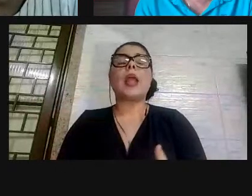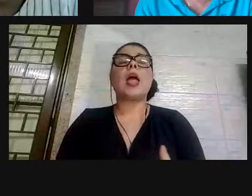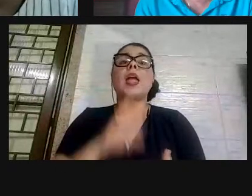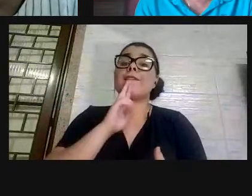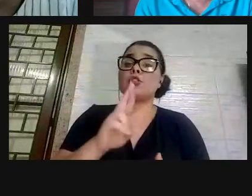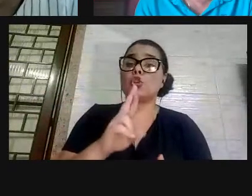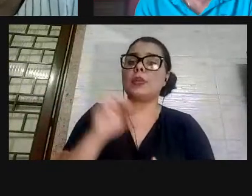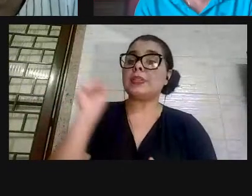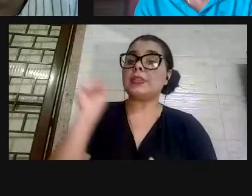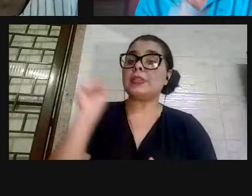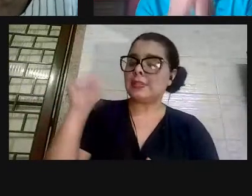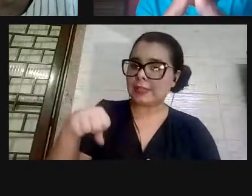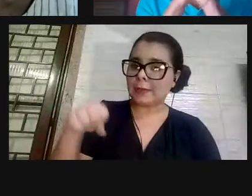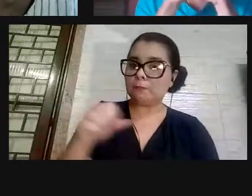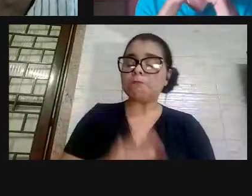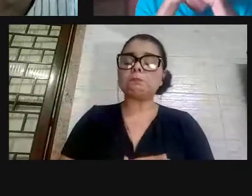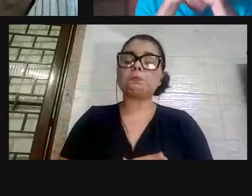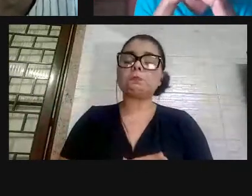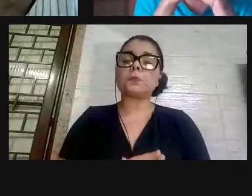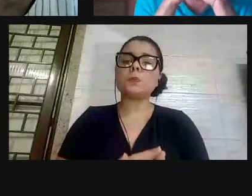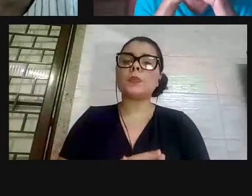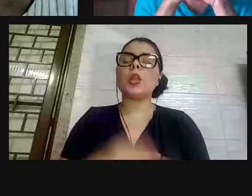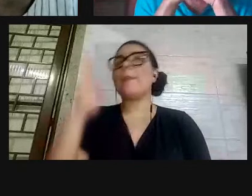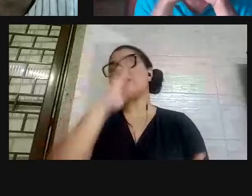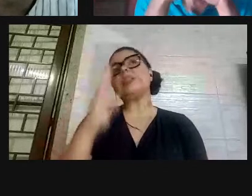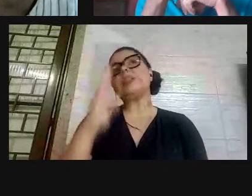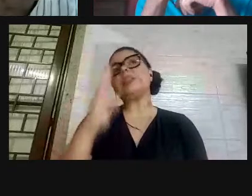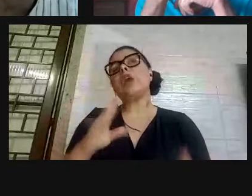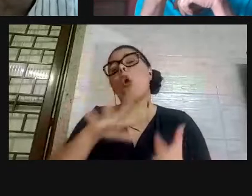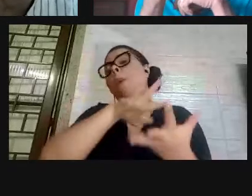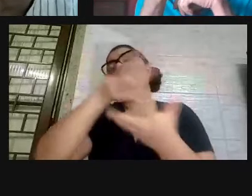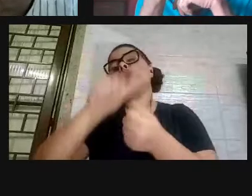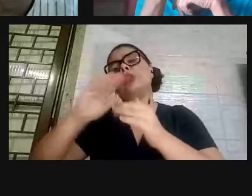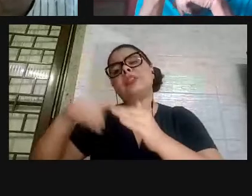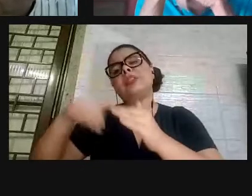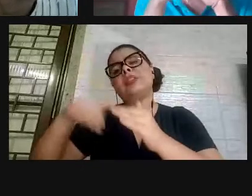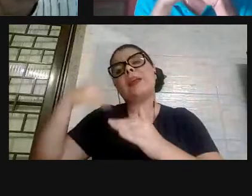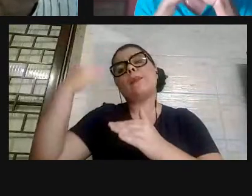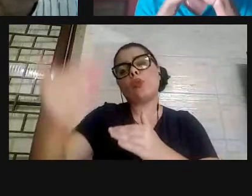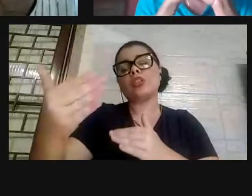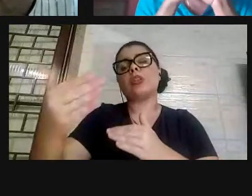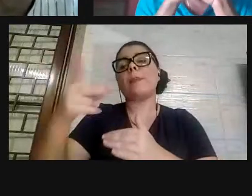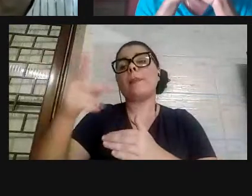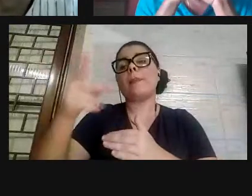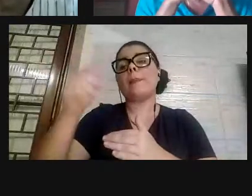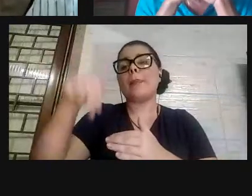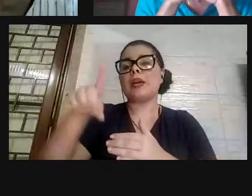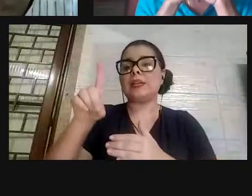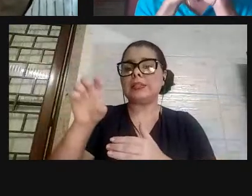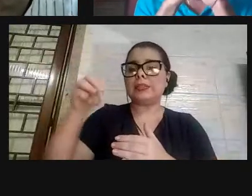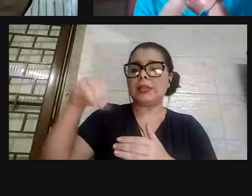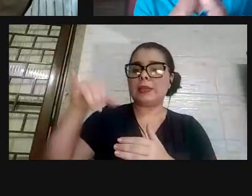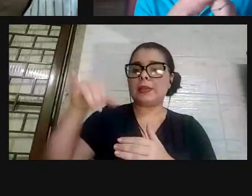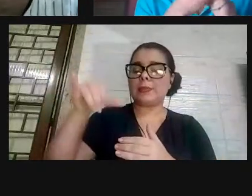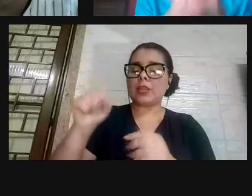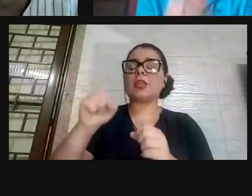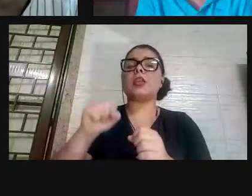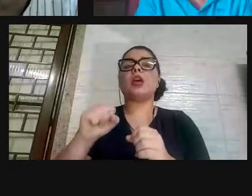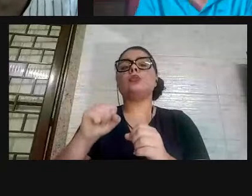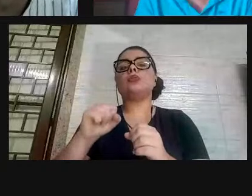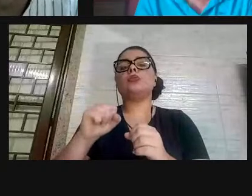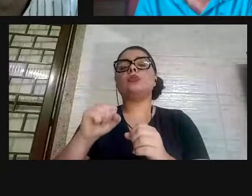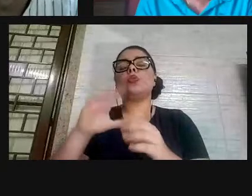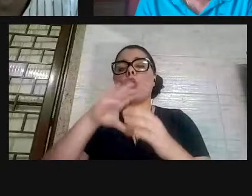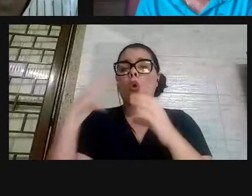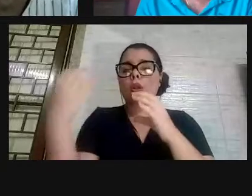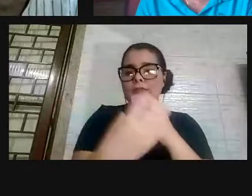O Brasil, o mundo, depois da pandemia, dentro da pandemia, depois da pandemia, será o mundo mais